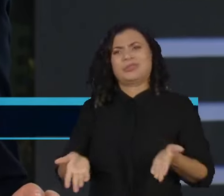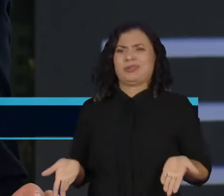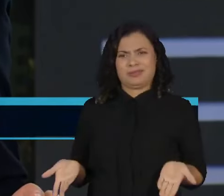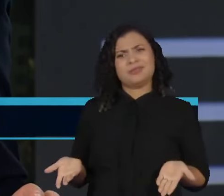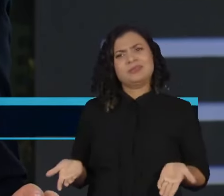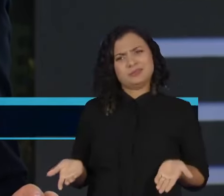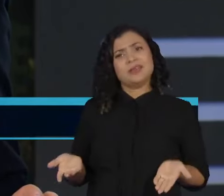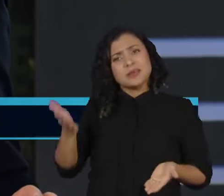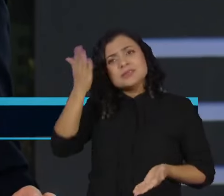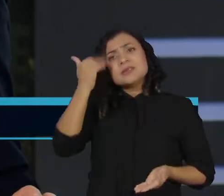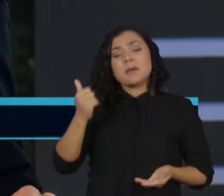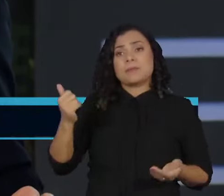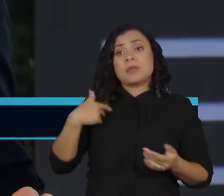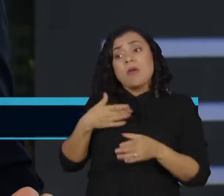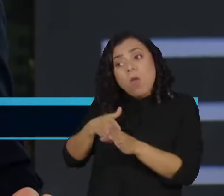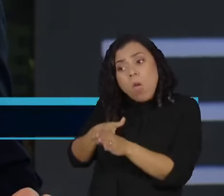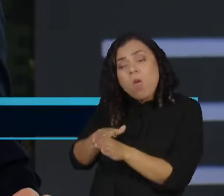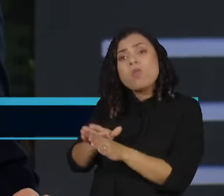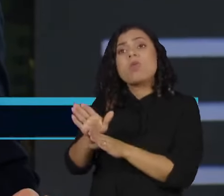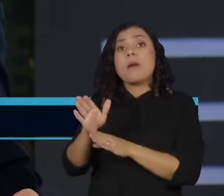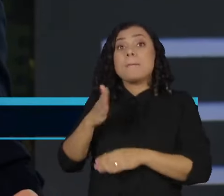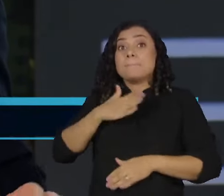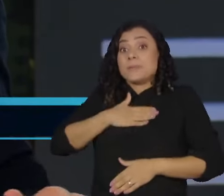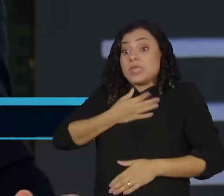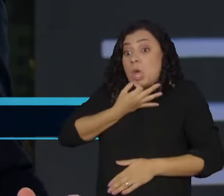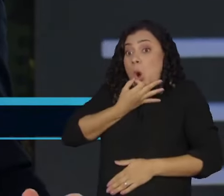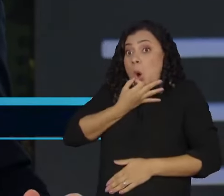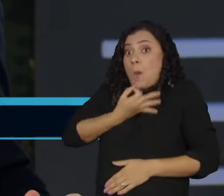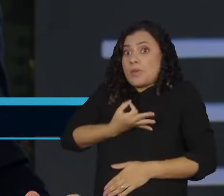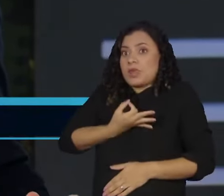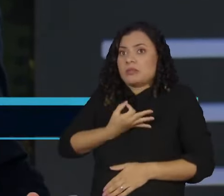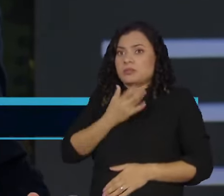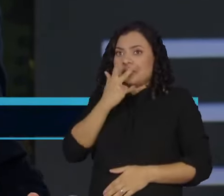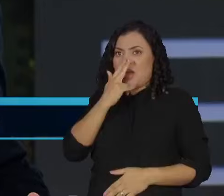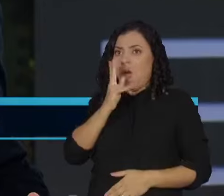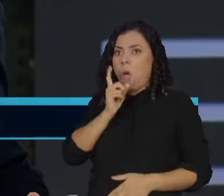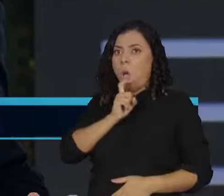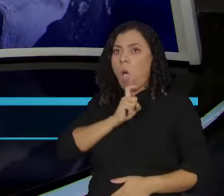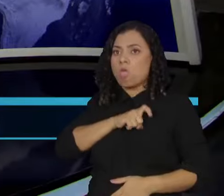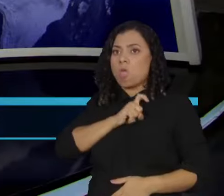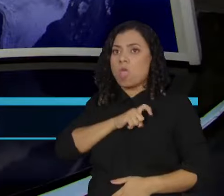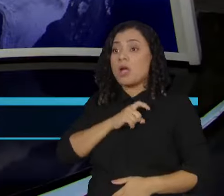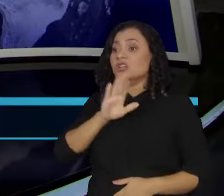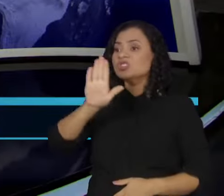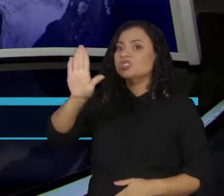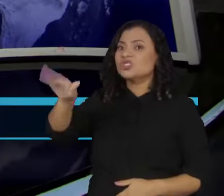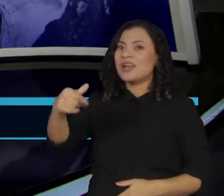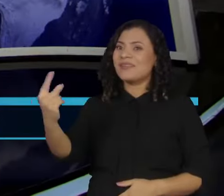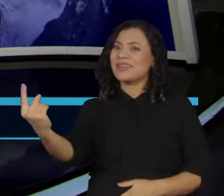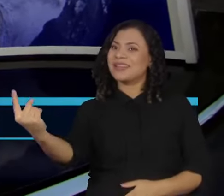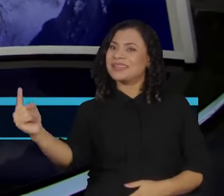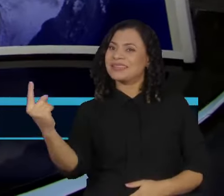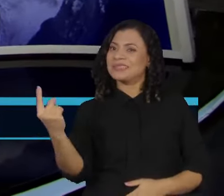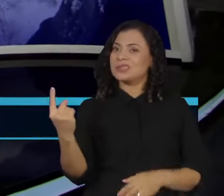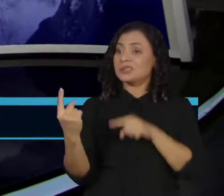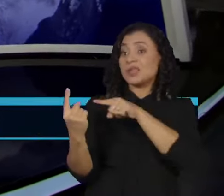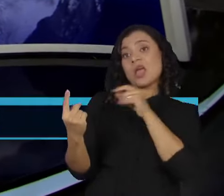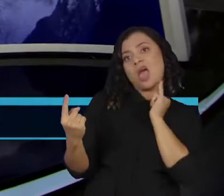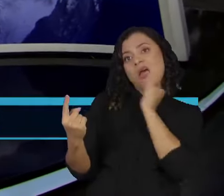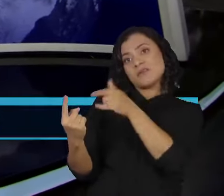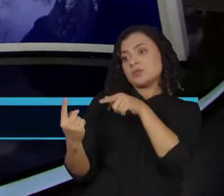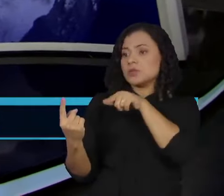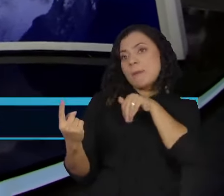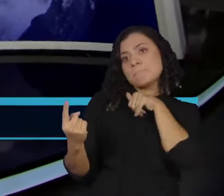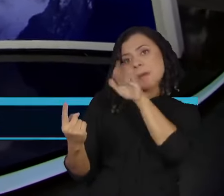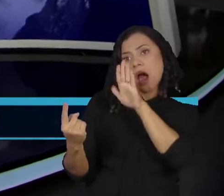recebeu a notícia, na minha opinião, é de uma crueldade. Quer dizer, você chamar o cara para receber a notícia